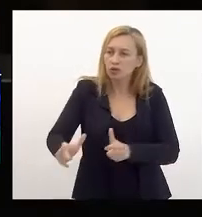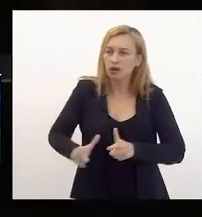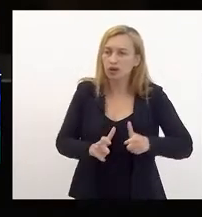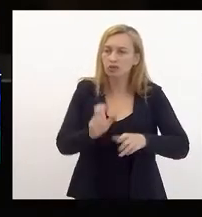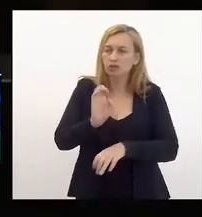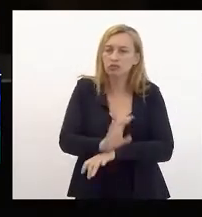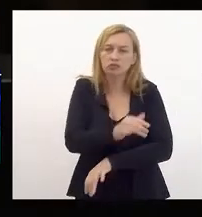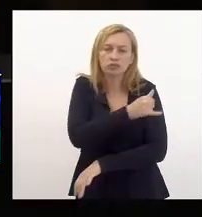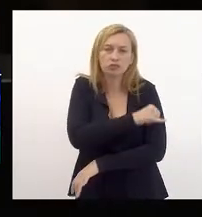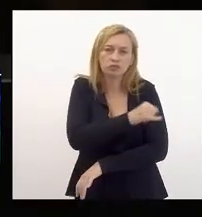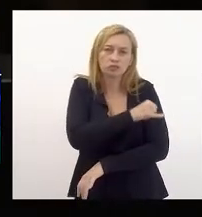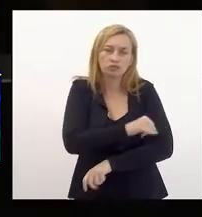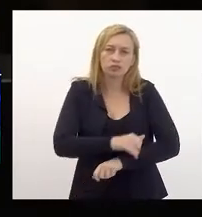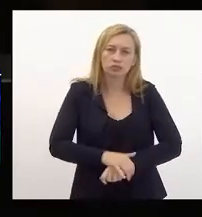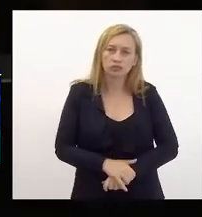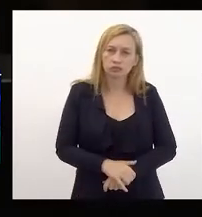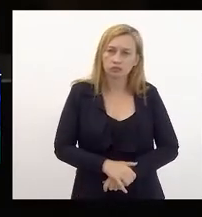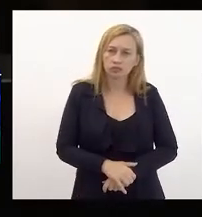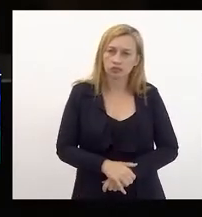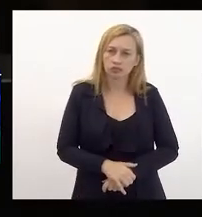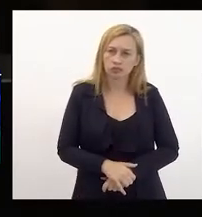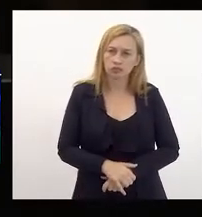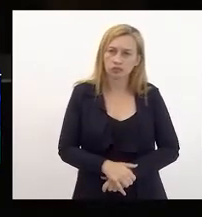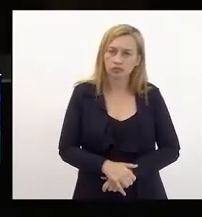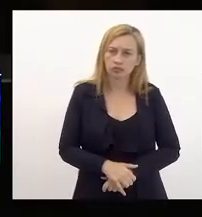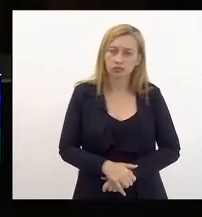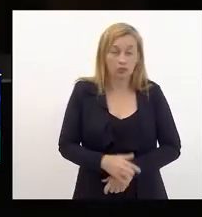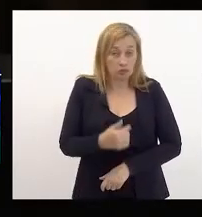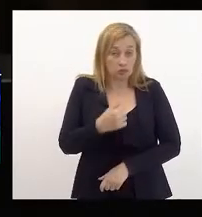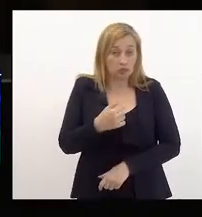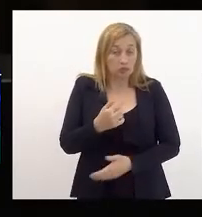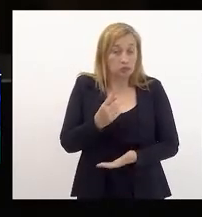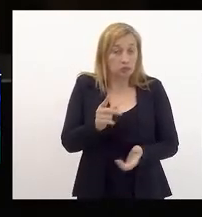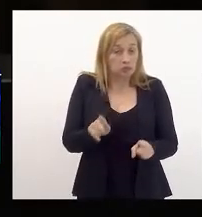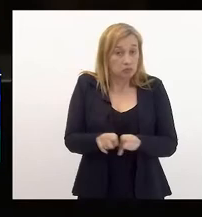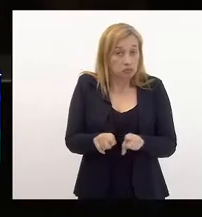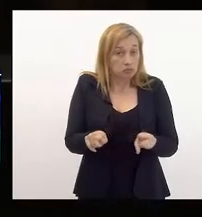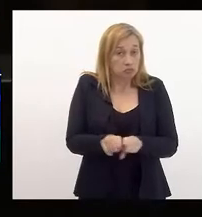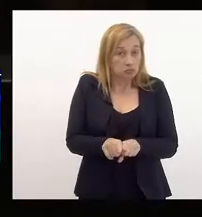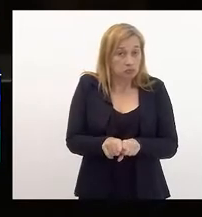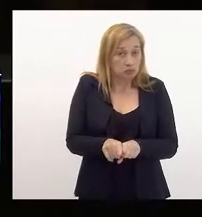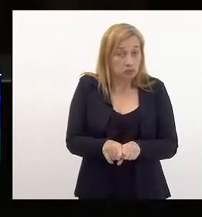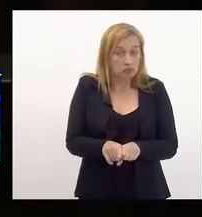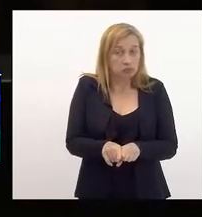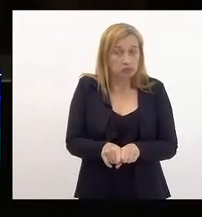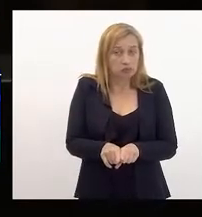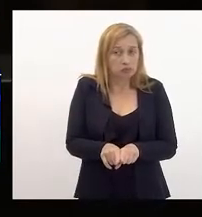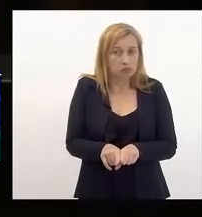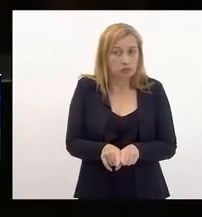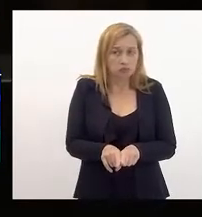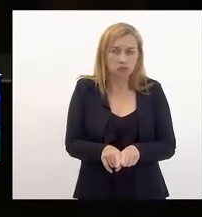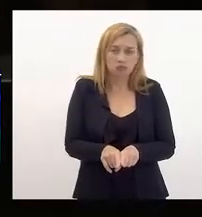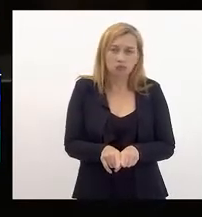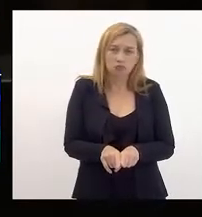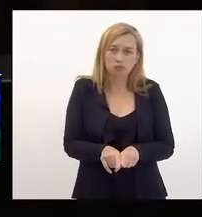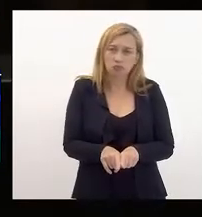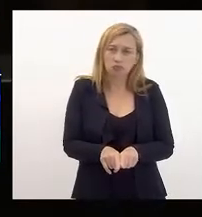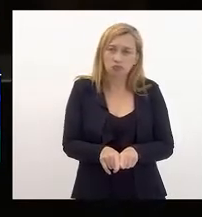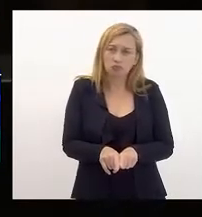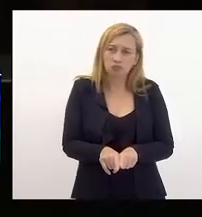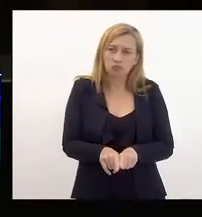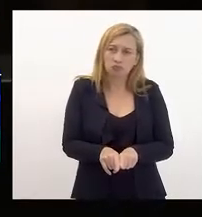do Rio de Janeiro e, ao mesmo tempo, buscando